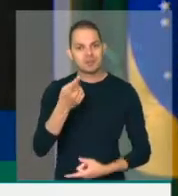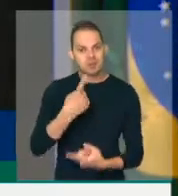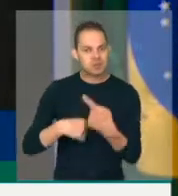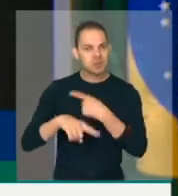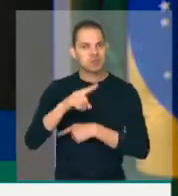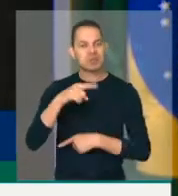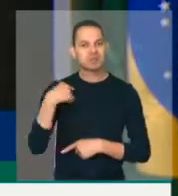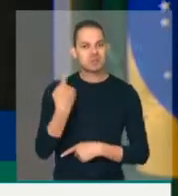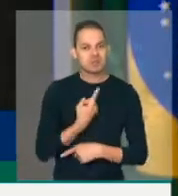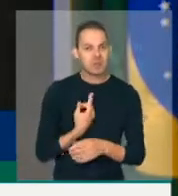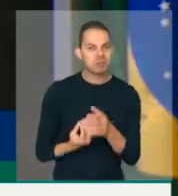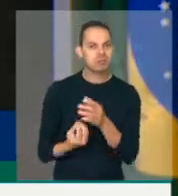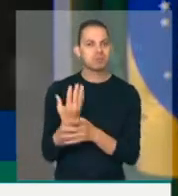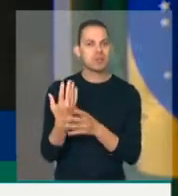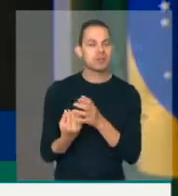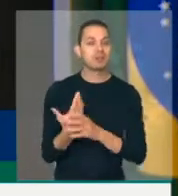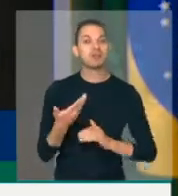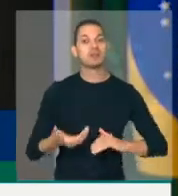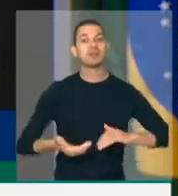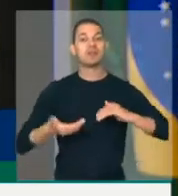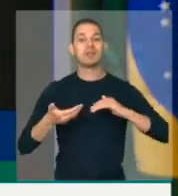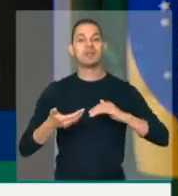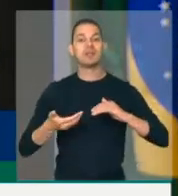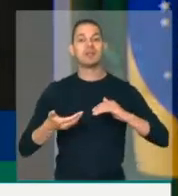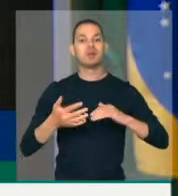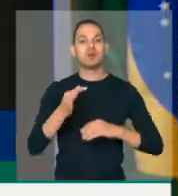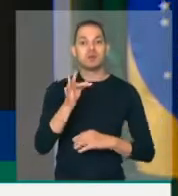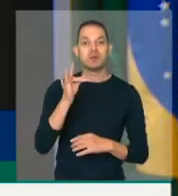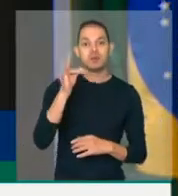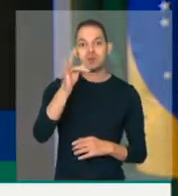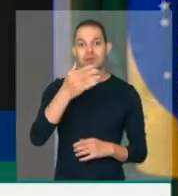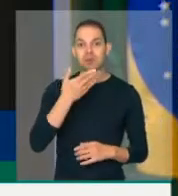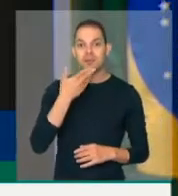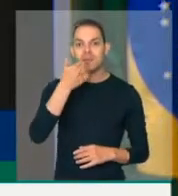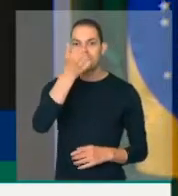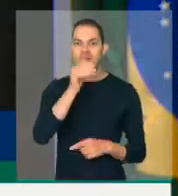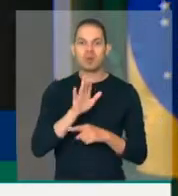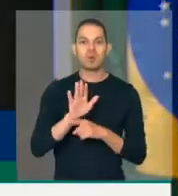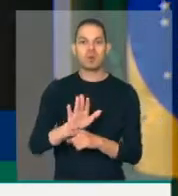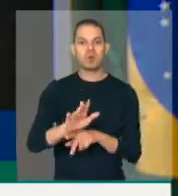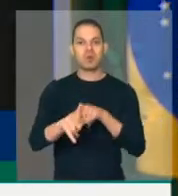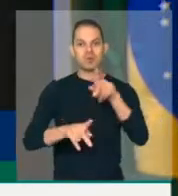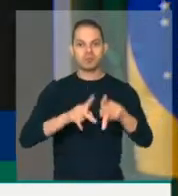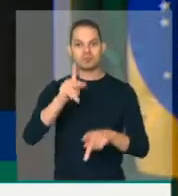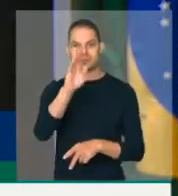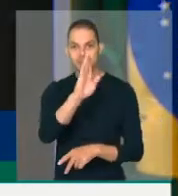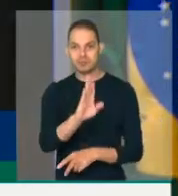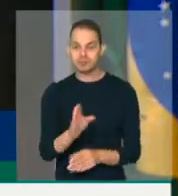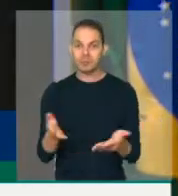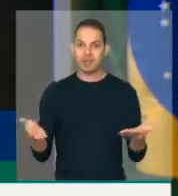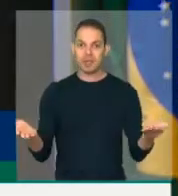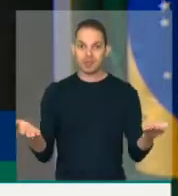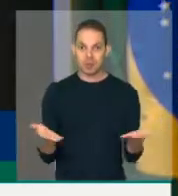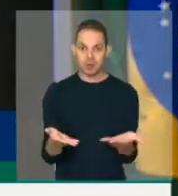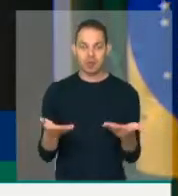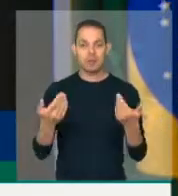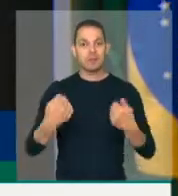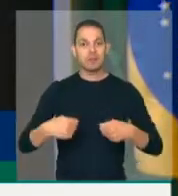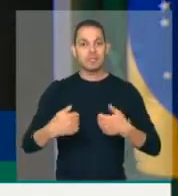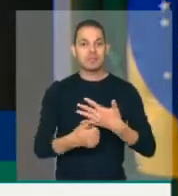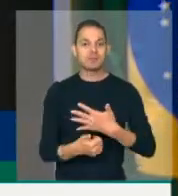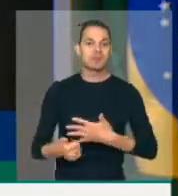missão de construir no Parlamento um futuro melhor para os brasileiros. Agora, devemos